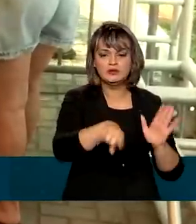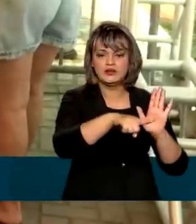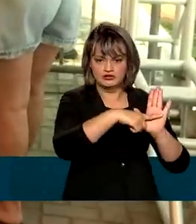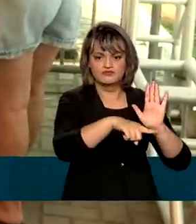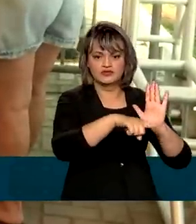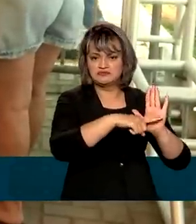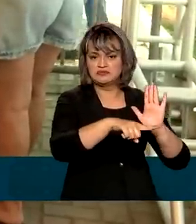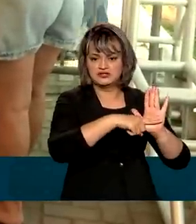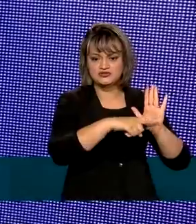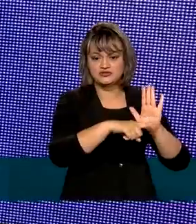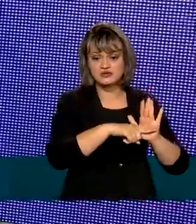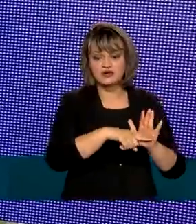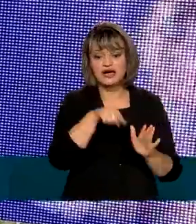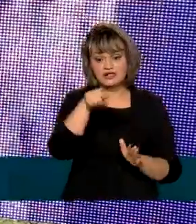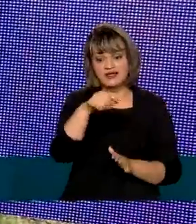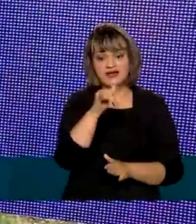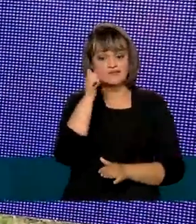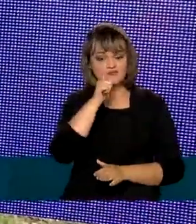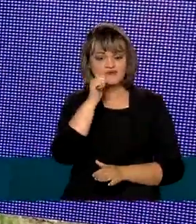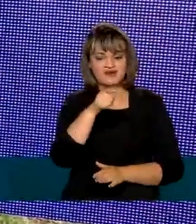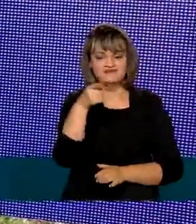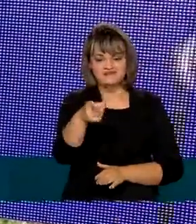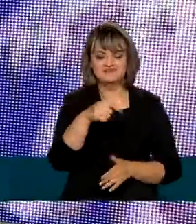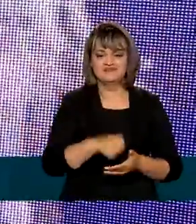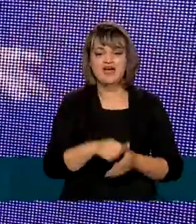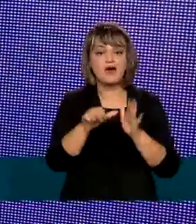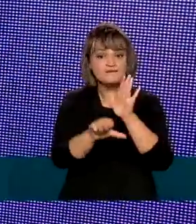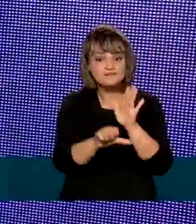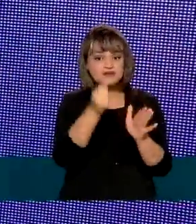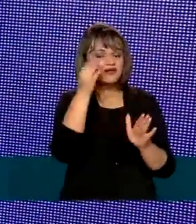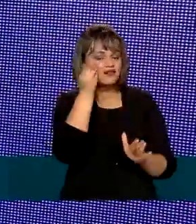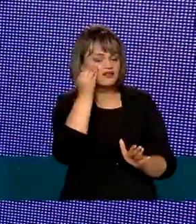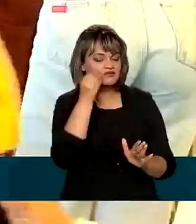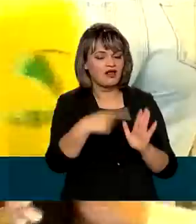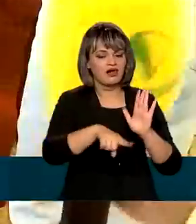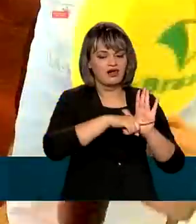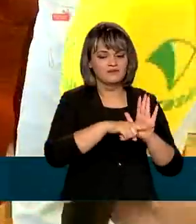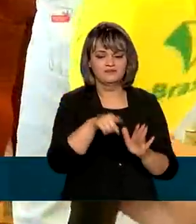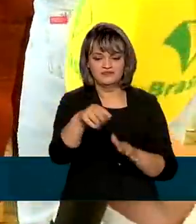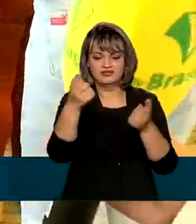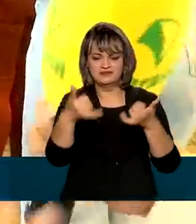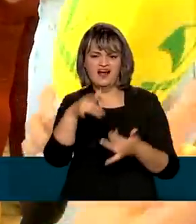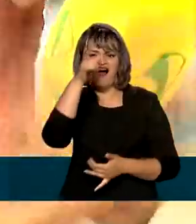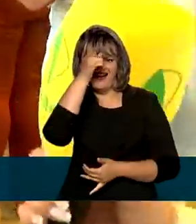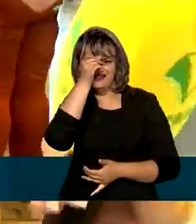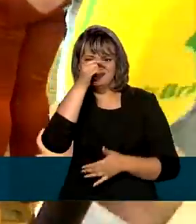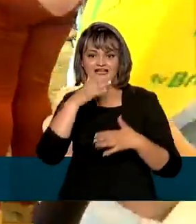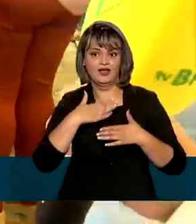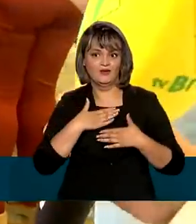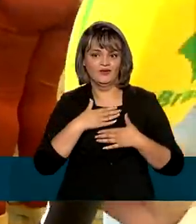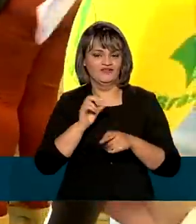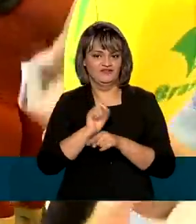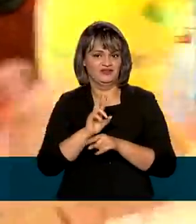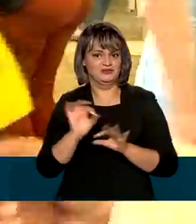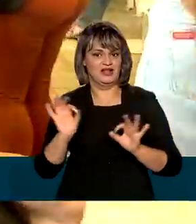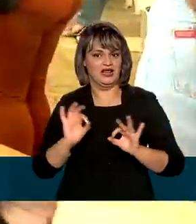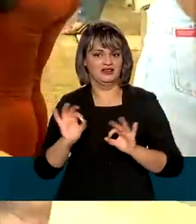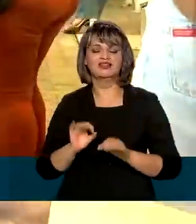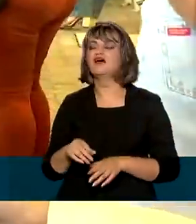negativos, inclusive o de Dona Josiane, a primeira a ser testada. E é um alívio, né, saber que não está com coronavírus.